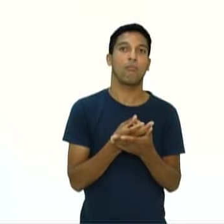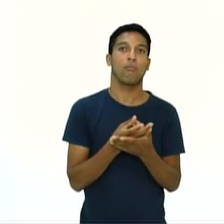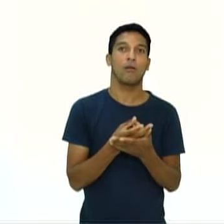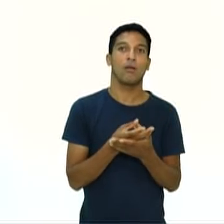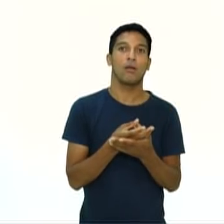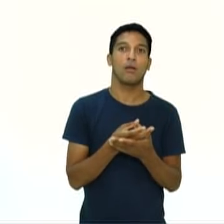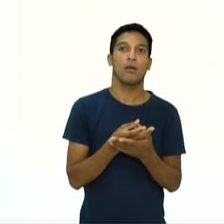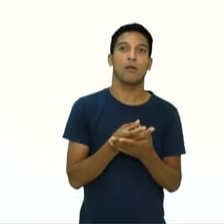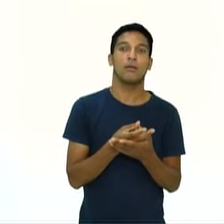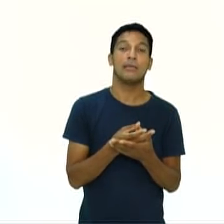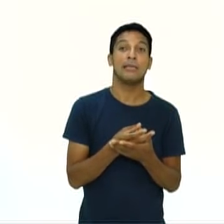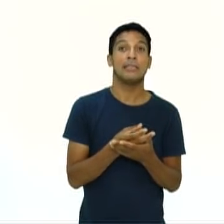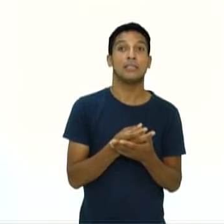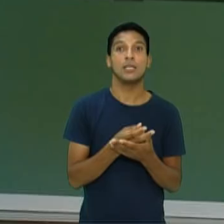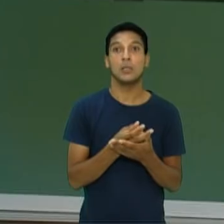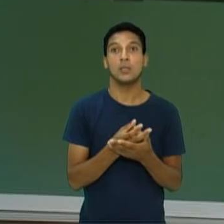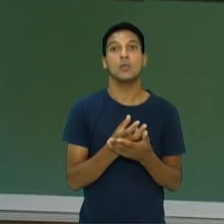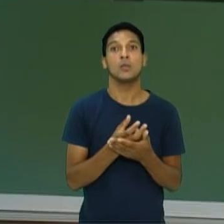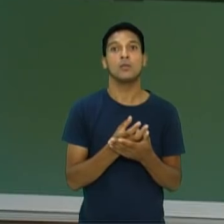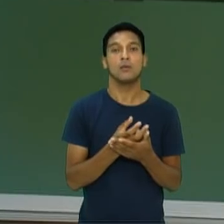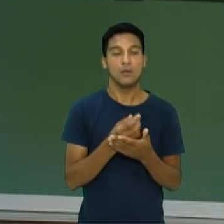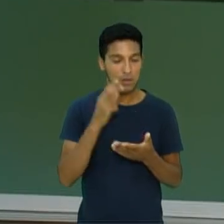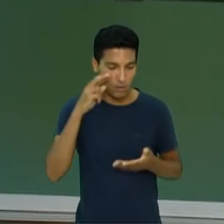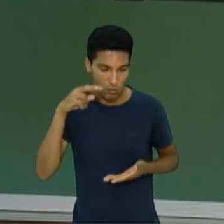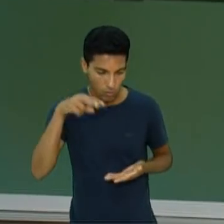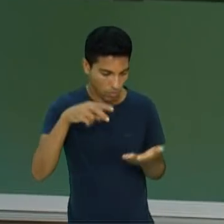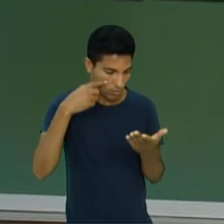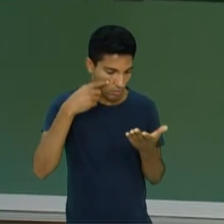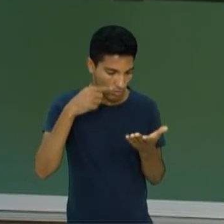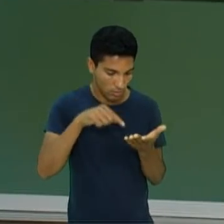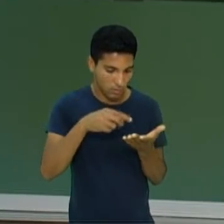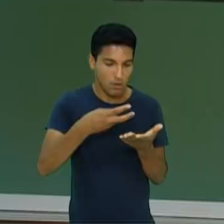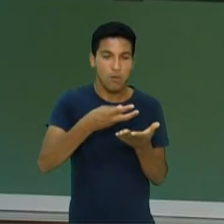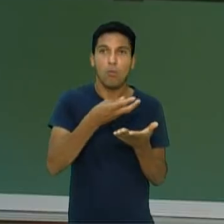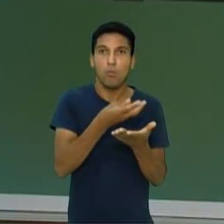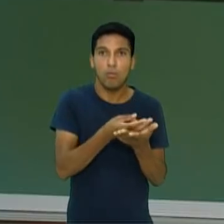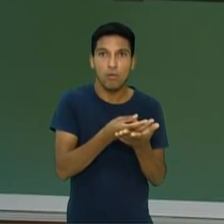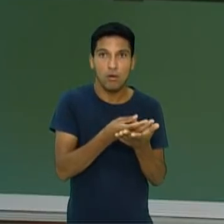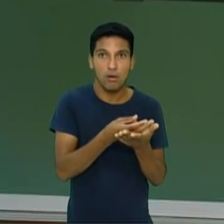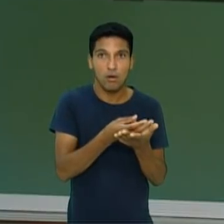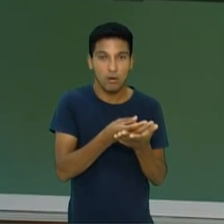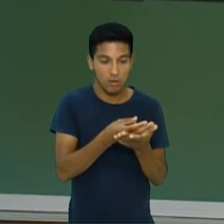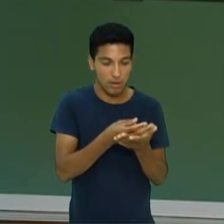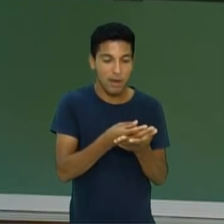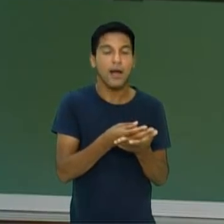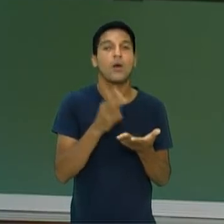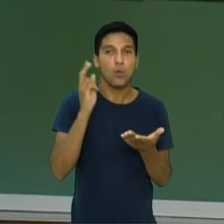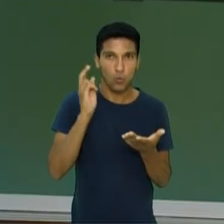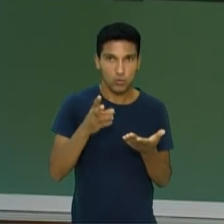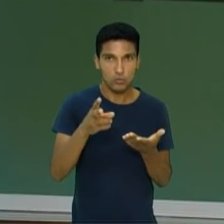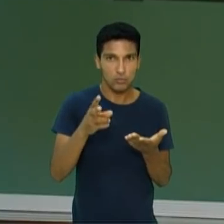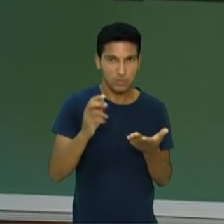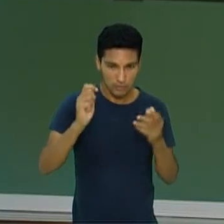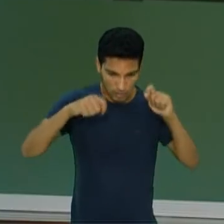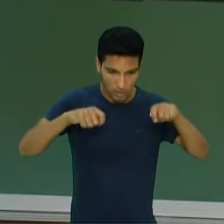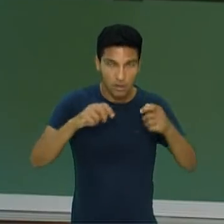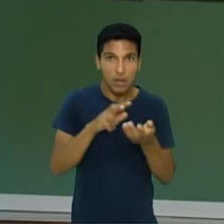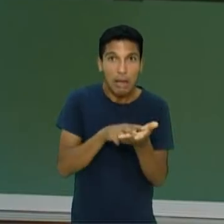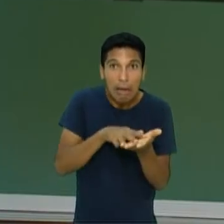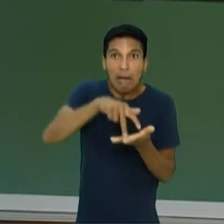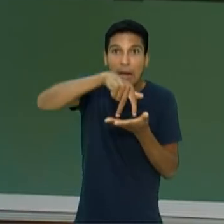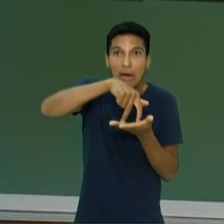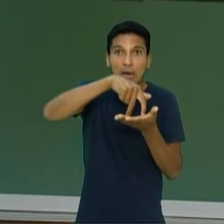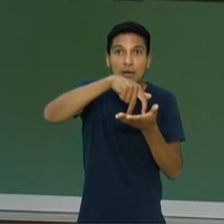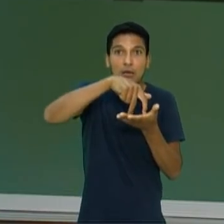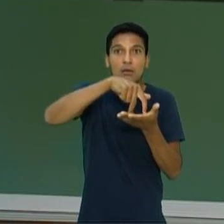estiver apto para continuar a luta, então, se ele chegou